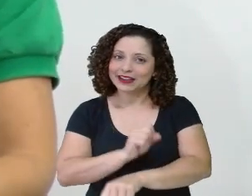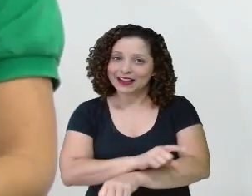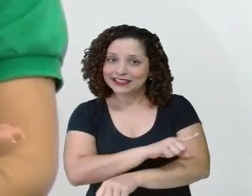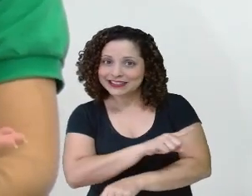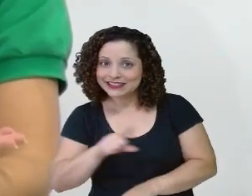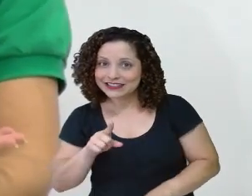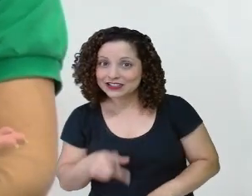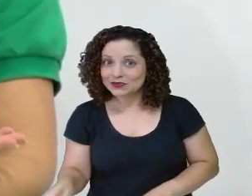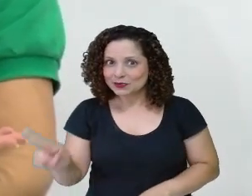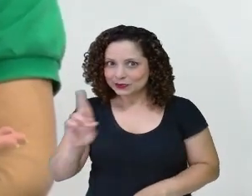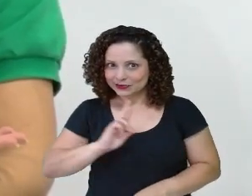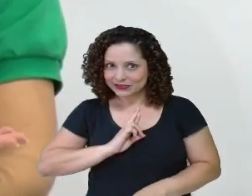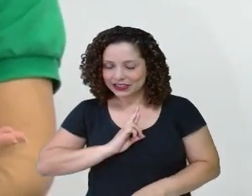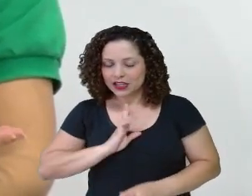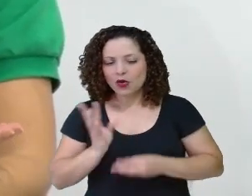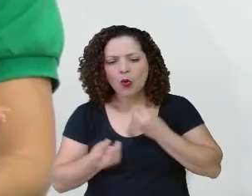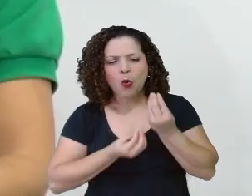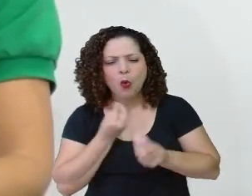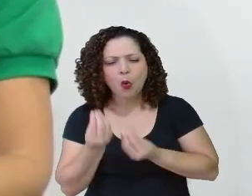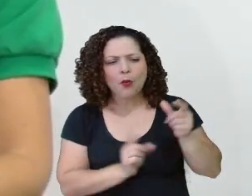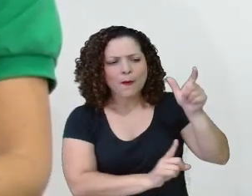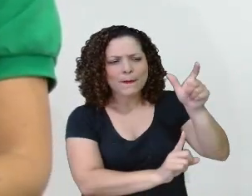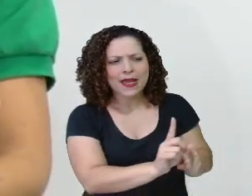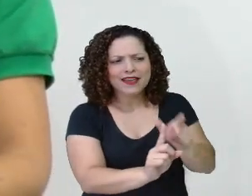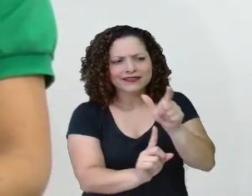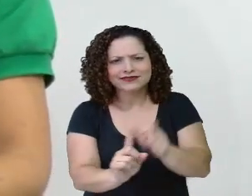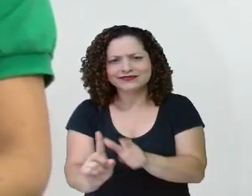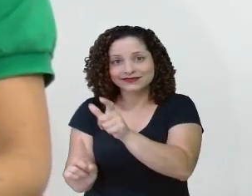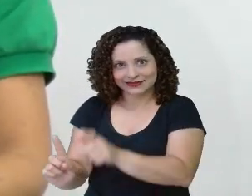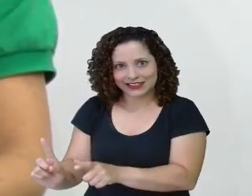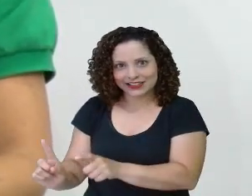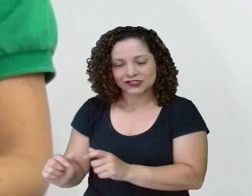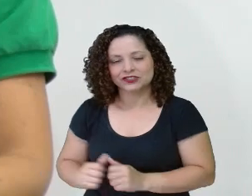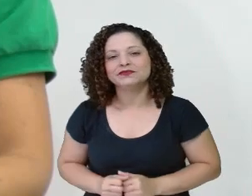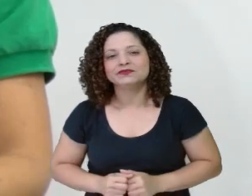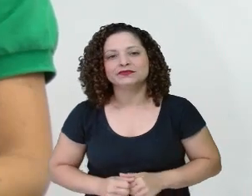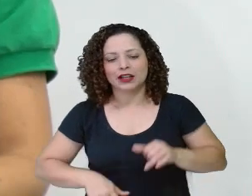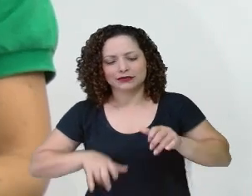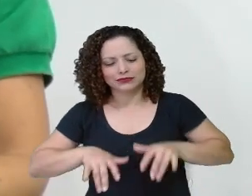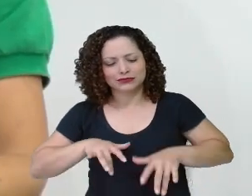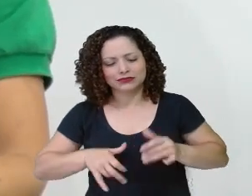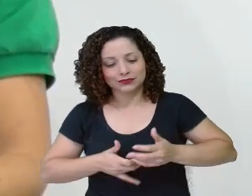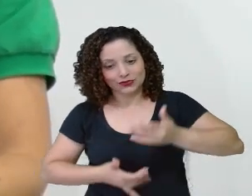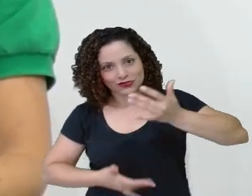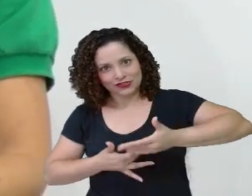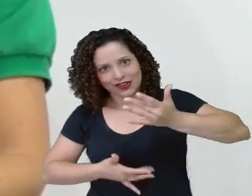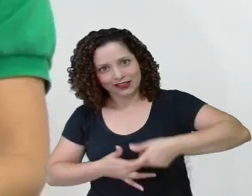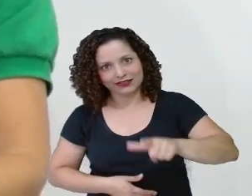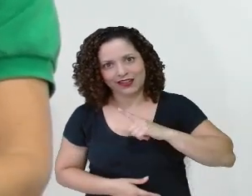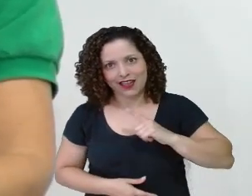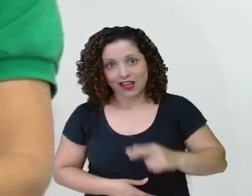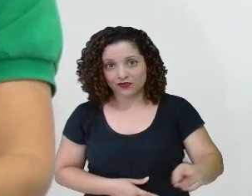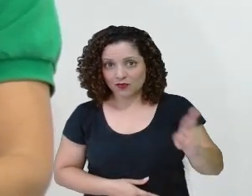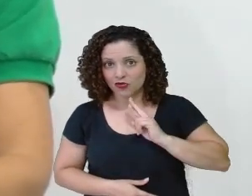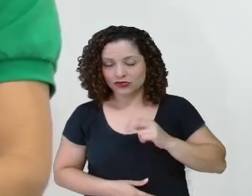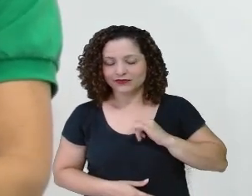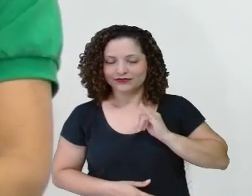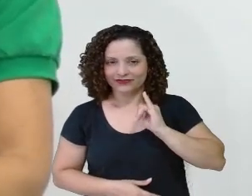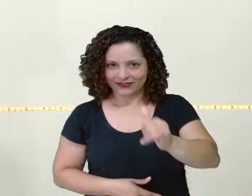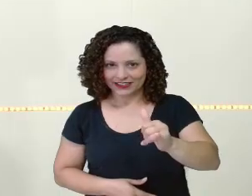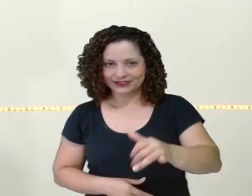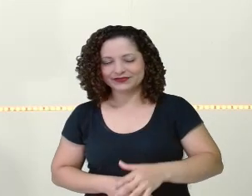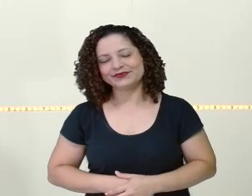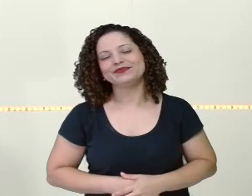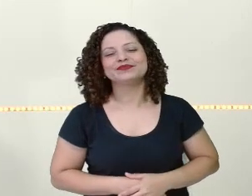como são os personagens, né? Eu até coloquei a pergunta aqui para eles no chat. Então, assim que tiver resposta, eu te conto.